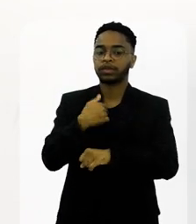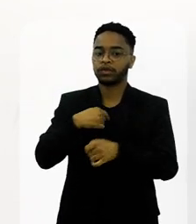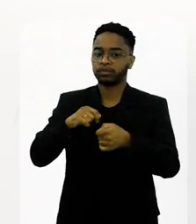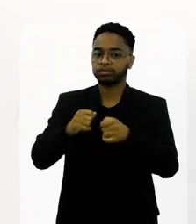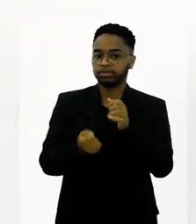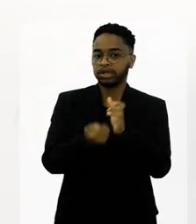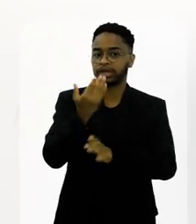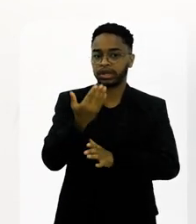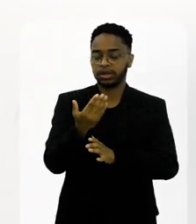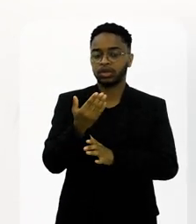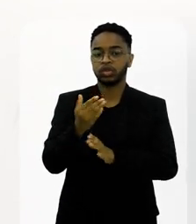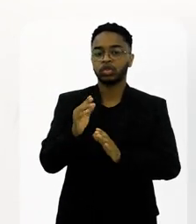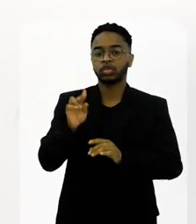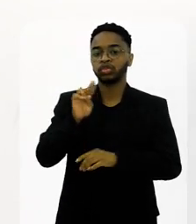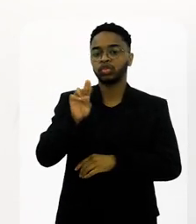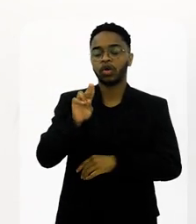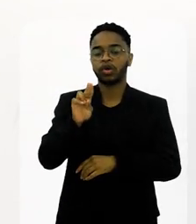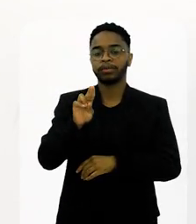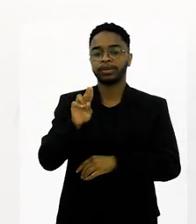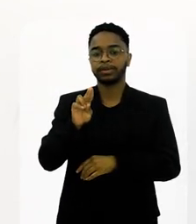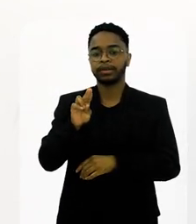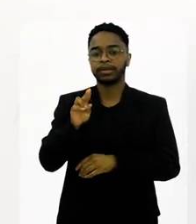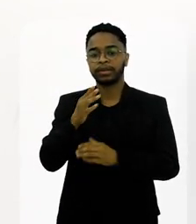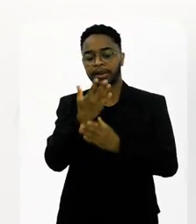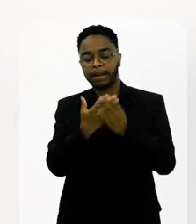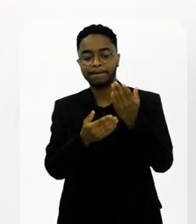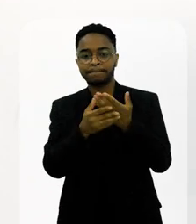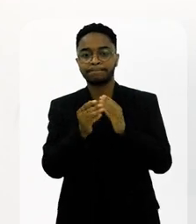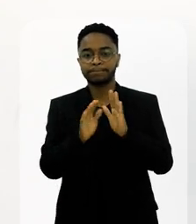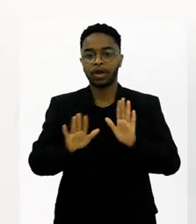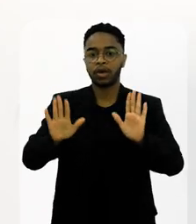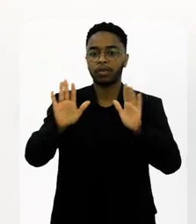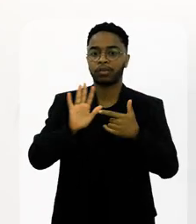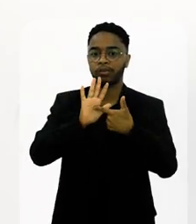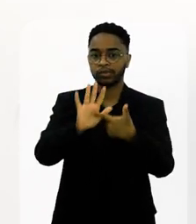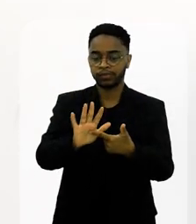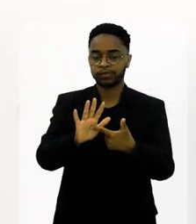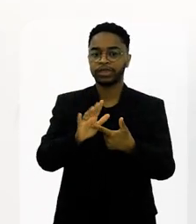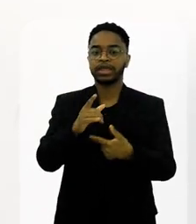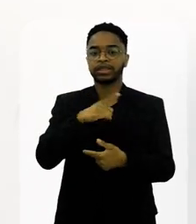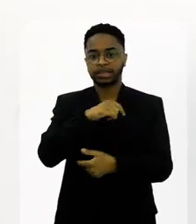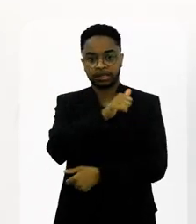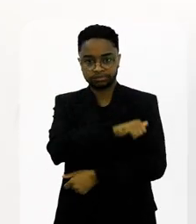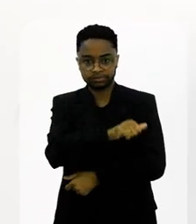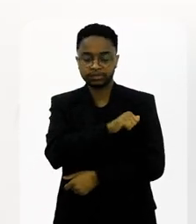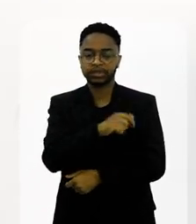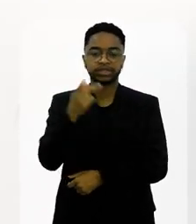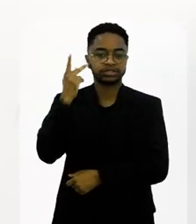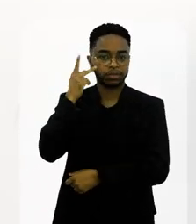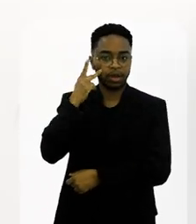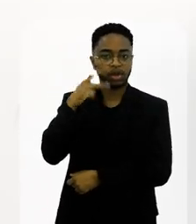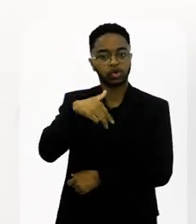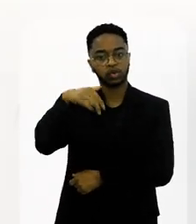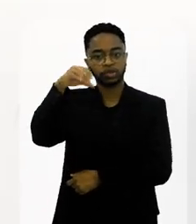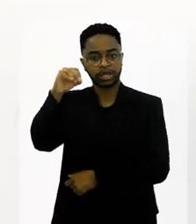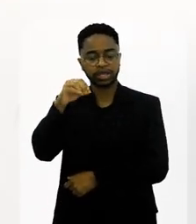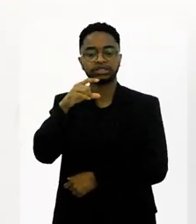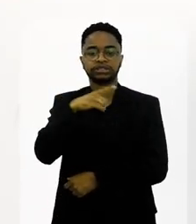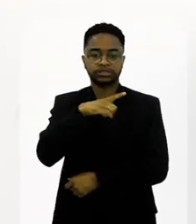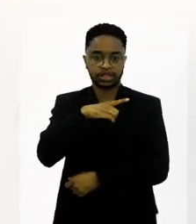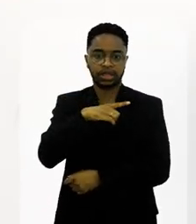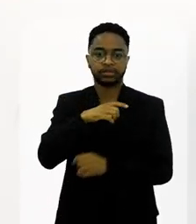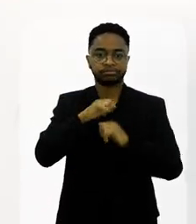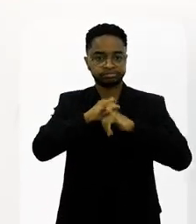fiz um documentário. O musical se chama Na Palma da Mão, Lice Brandão. E esse ano a gente vai estar em cartaz de novo, aqui no Rio, em São Paulo, vamos para o